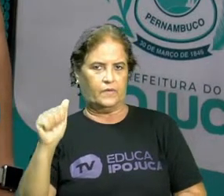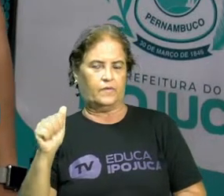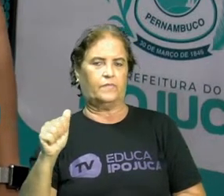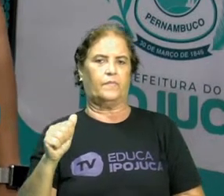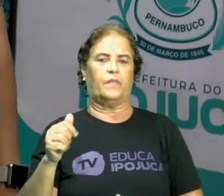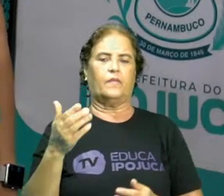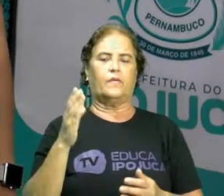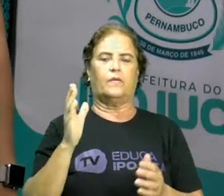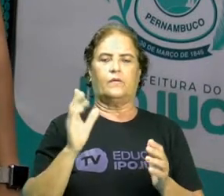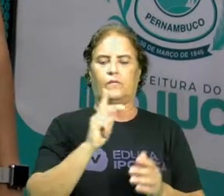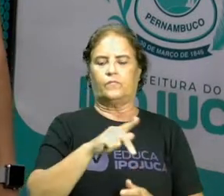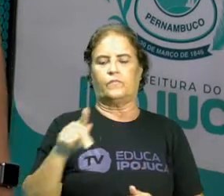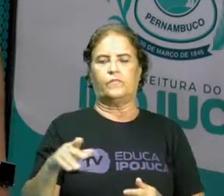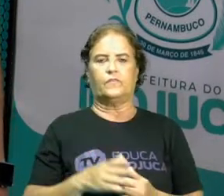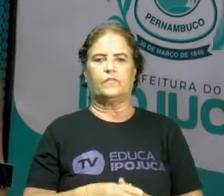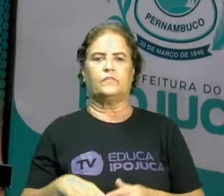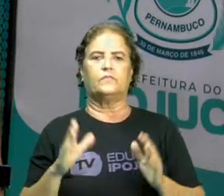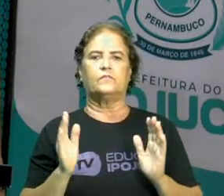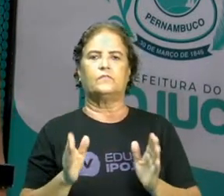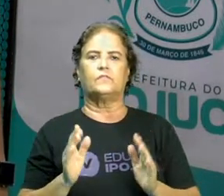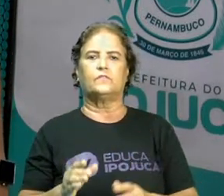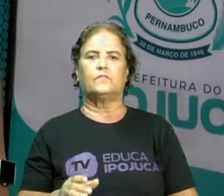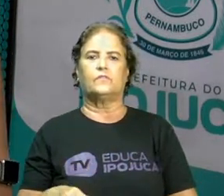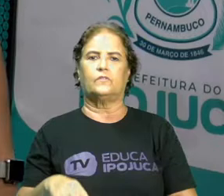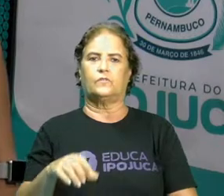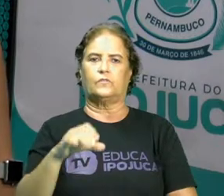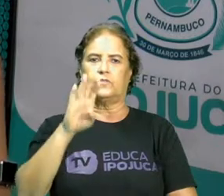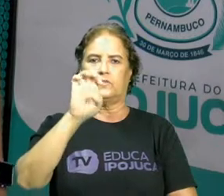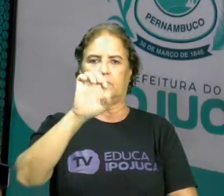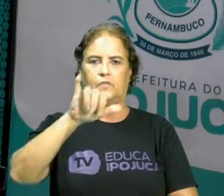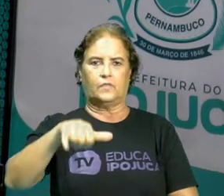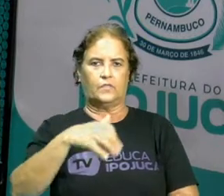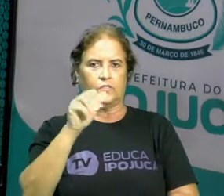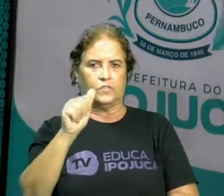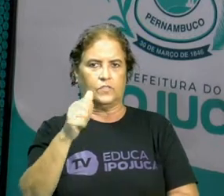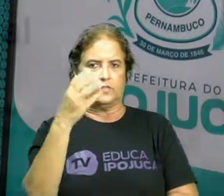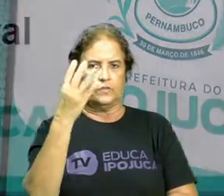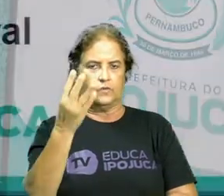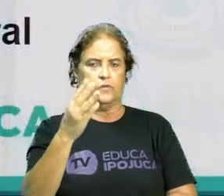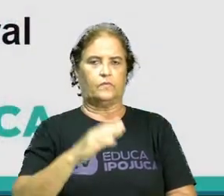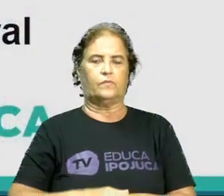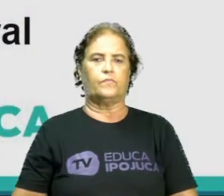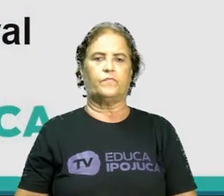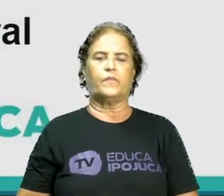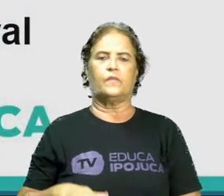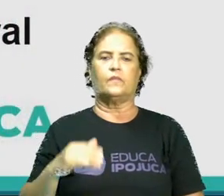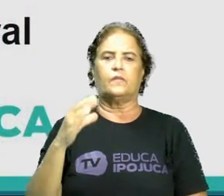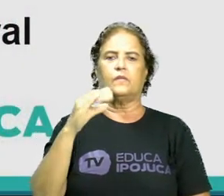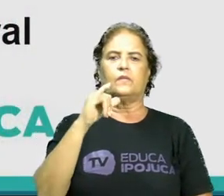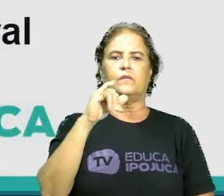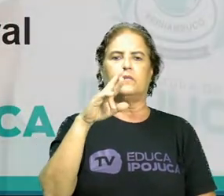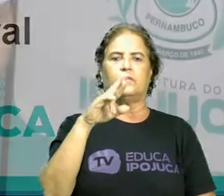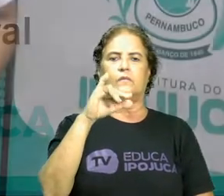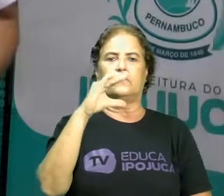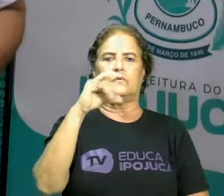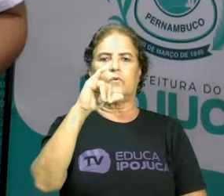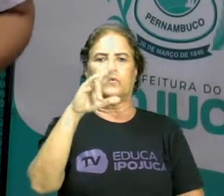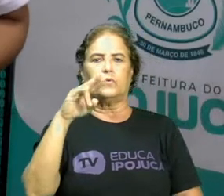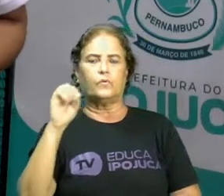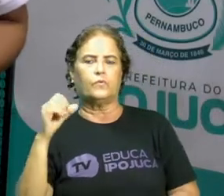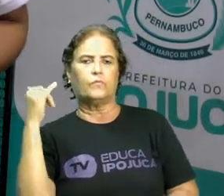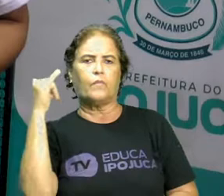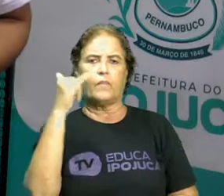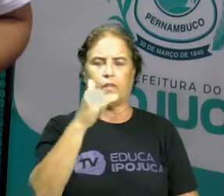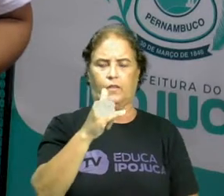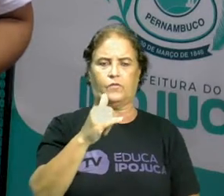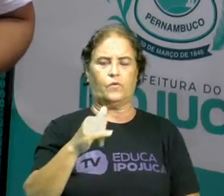de vocês de hoje. Hoje nossa aula vai para os nossos EJA4 e a gente vai falar sobre circuitos elétricos. Hoje aula